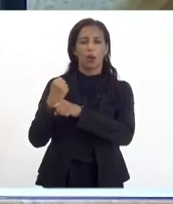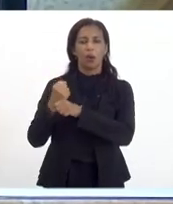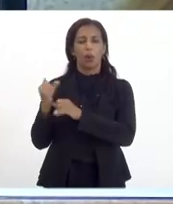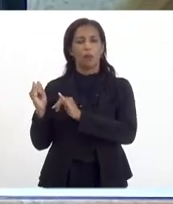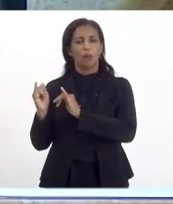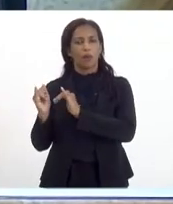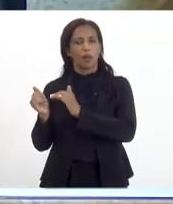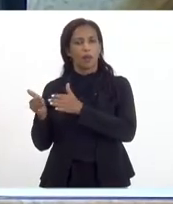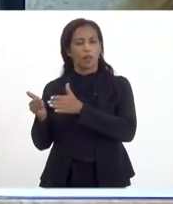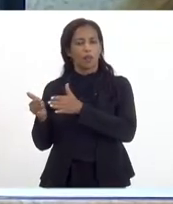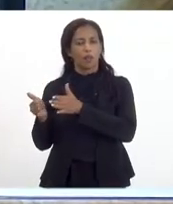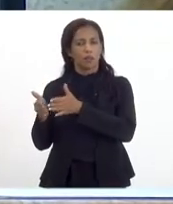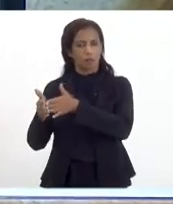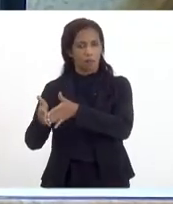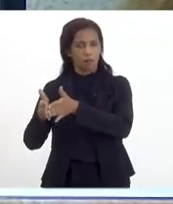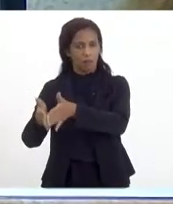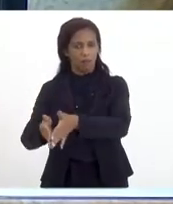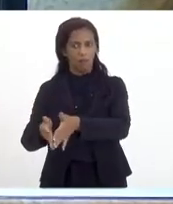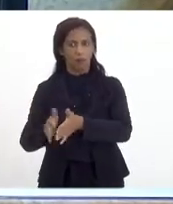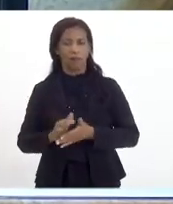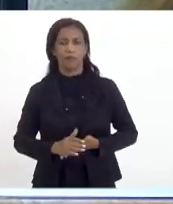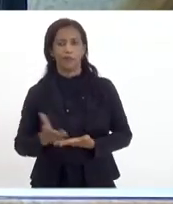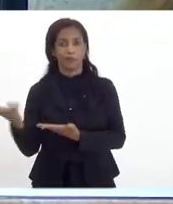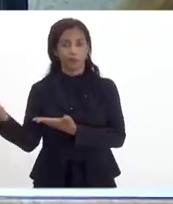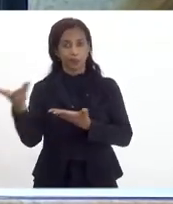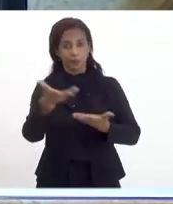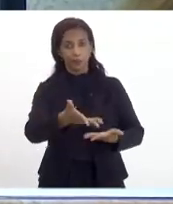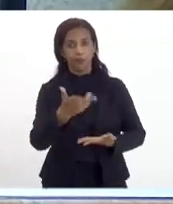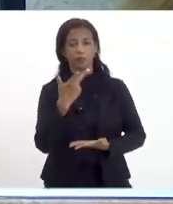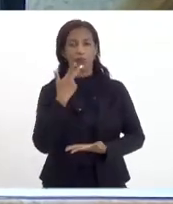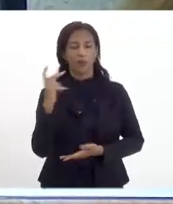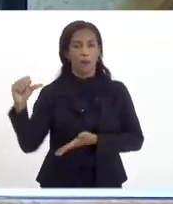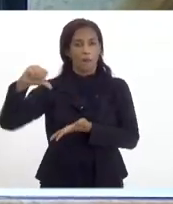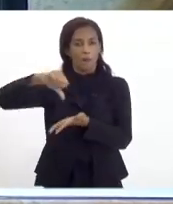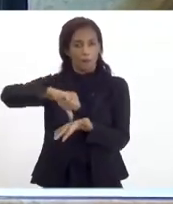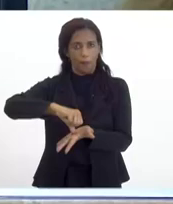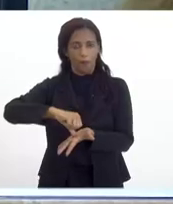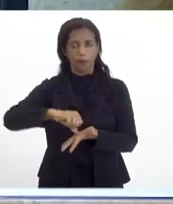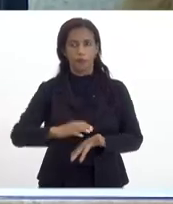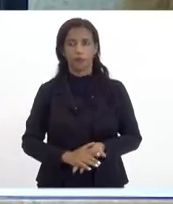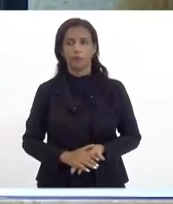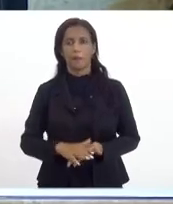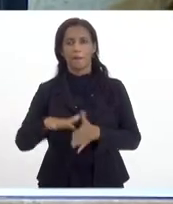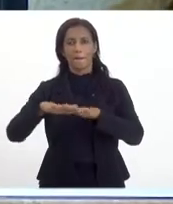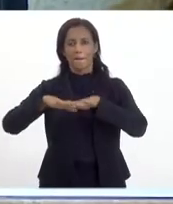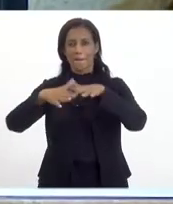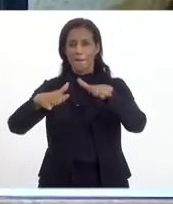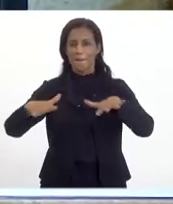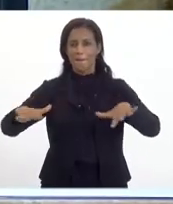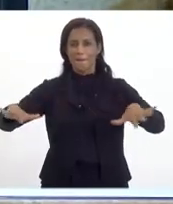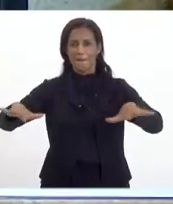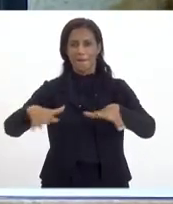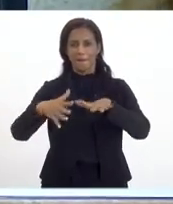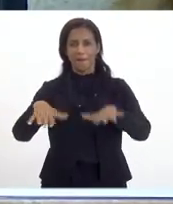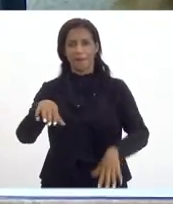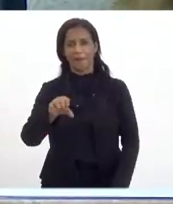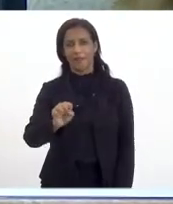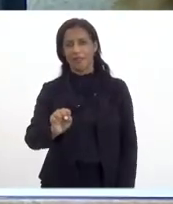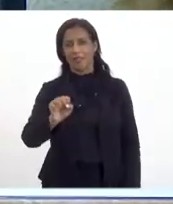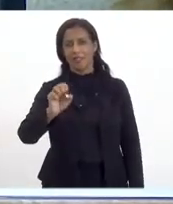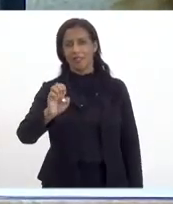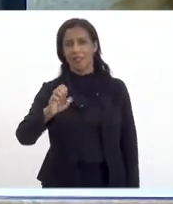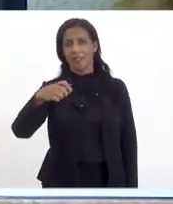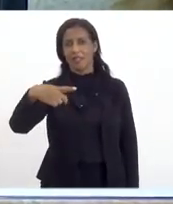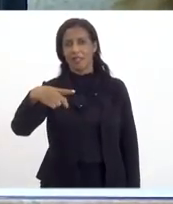Francisco Matos Lima, para falar sobre o polo do mar da Baía de Sepetiba, por favor, Francisco.